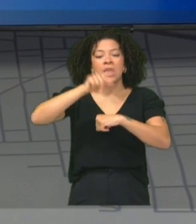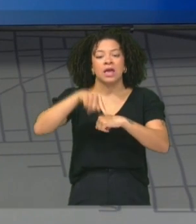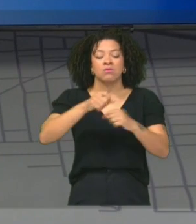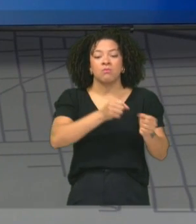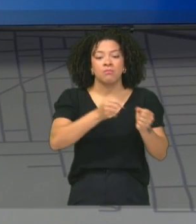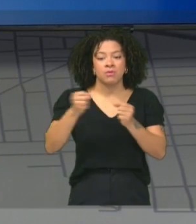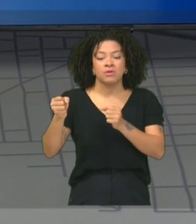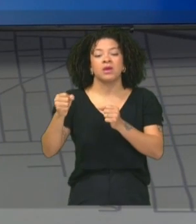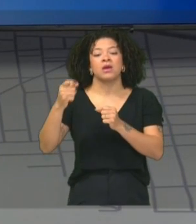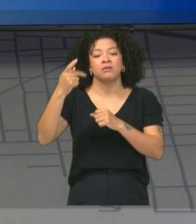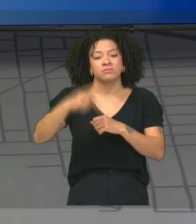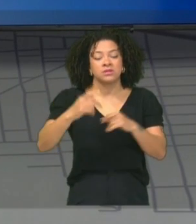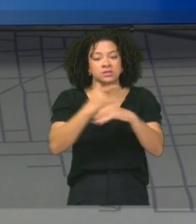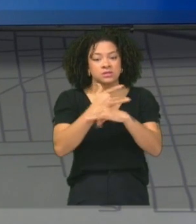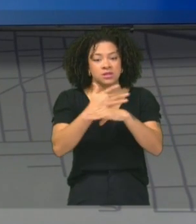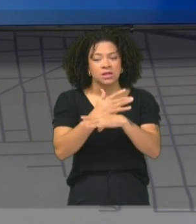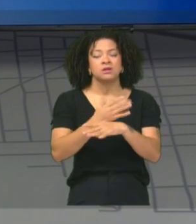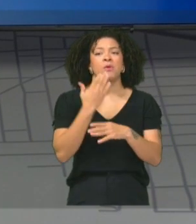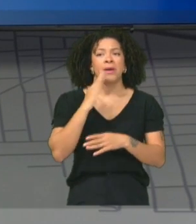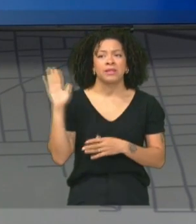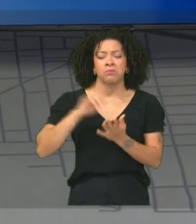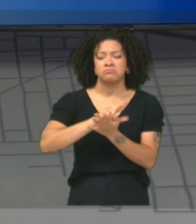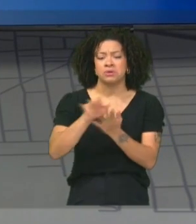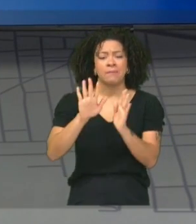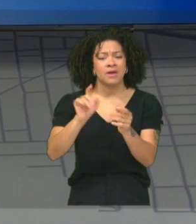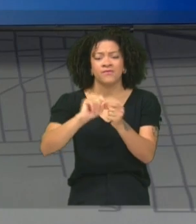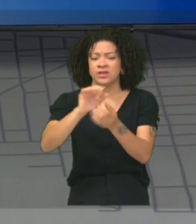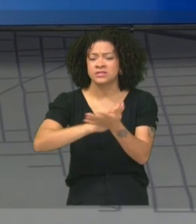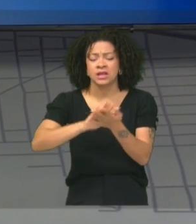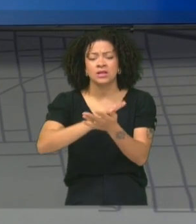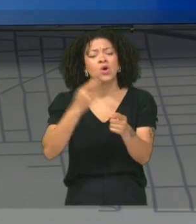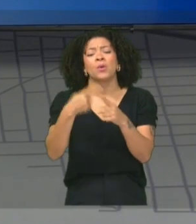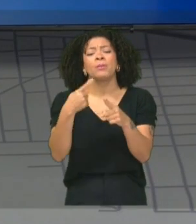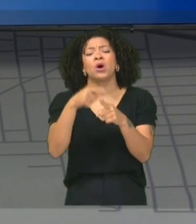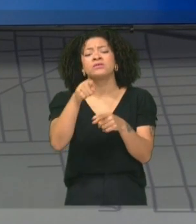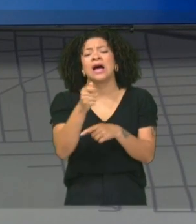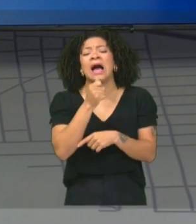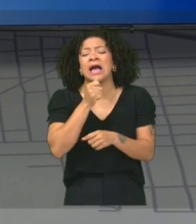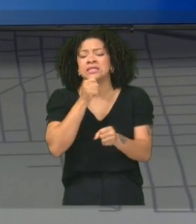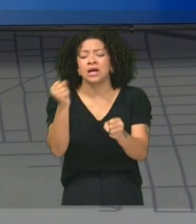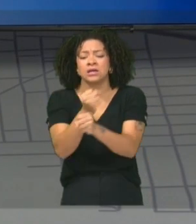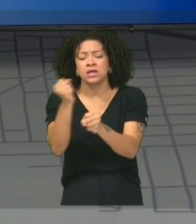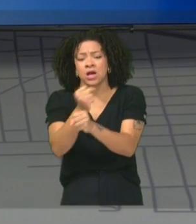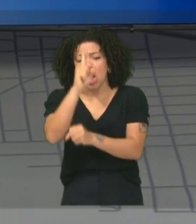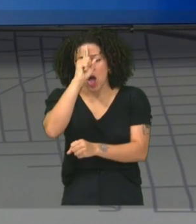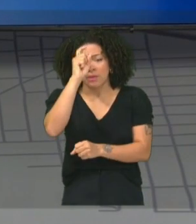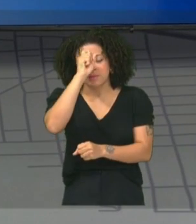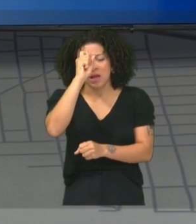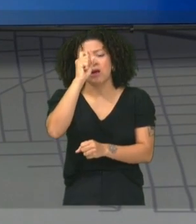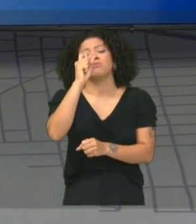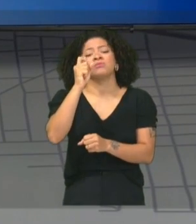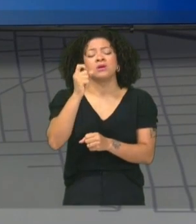Executivo de Luiz Eduardo, o senhor prometeu muitos e fundos, não fez nada. Por que o senhor não construiu o hospital que o senhor prometeu que em dois anos faria